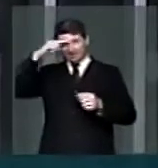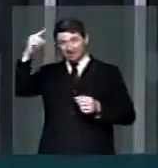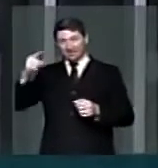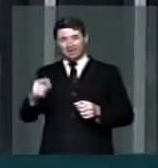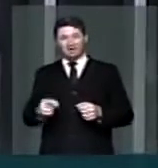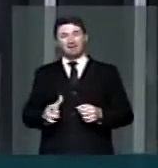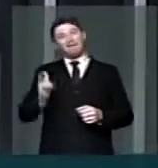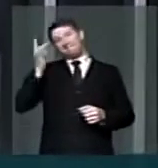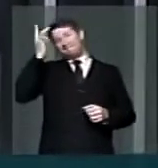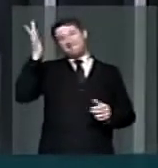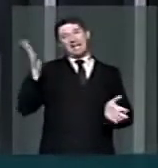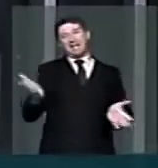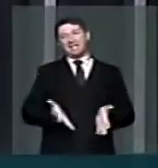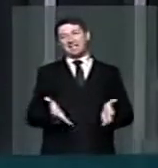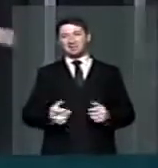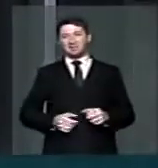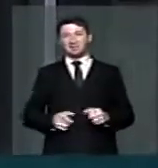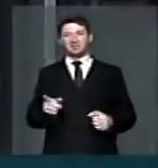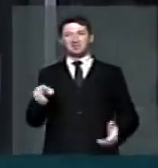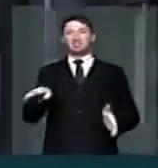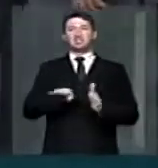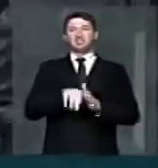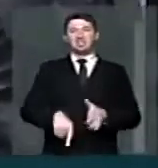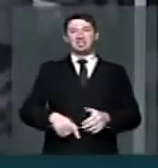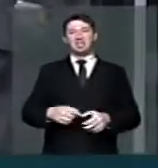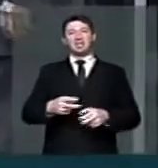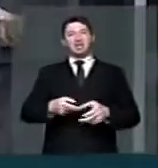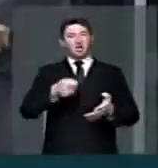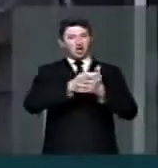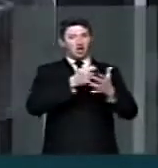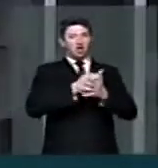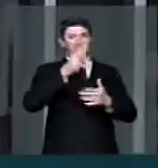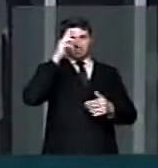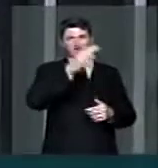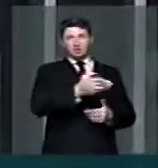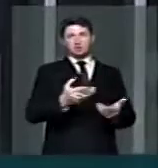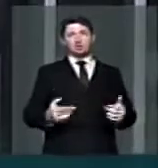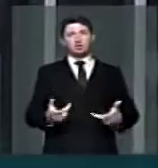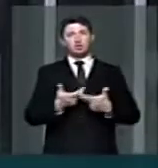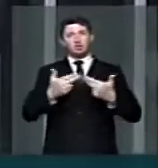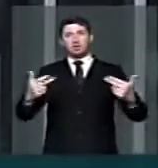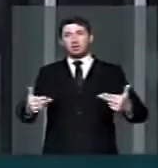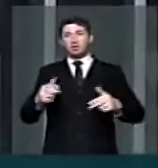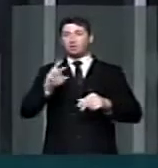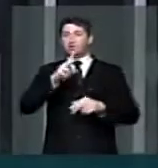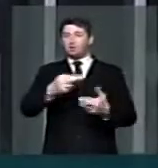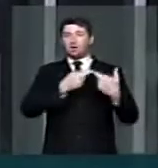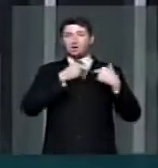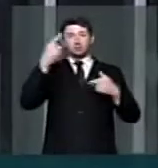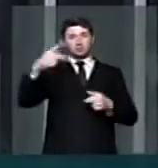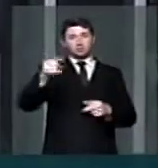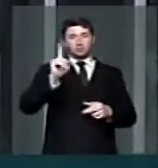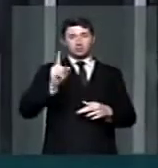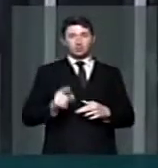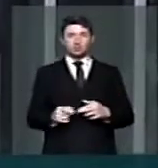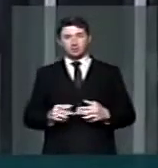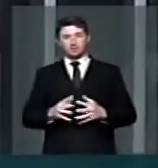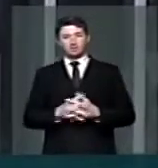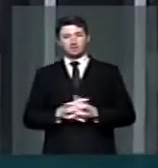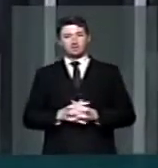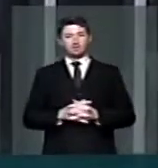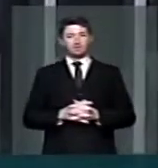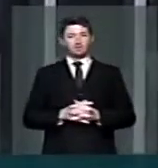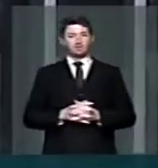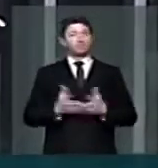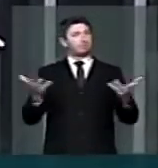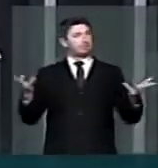é muito fácil agora vir aqui cobrar de vossa excelência algo que não cabe a vossa excelência determinar de fazê